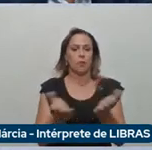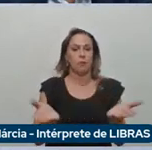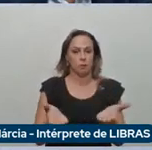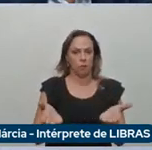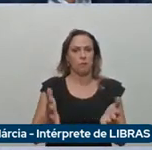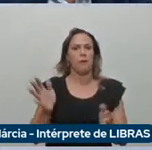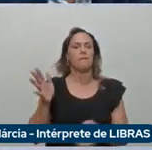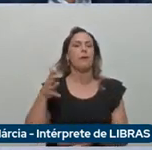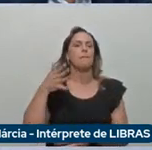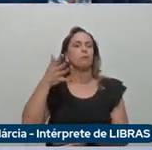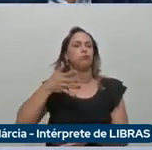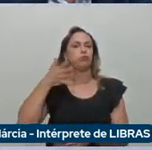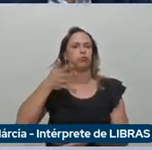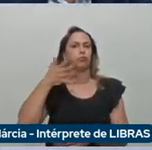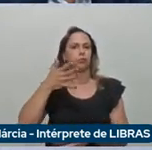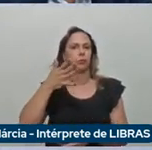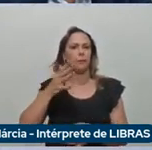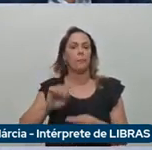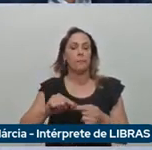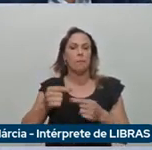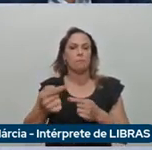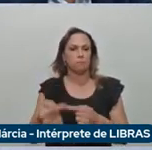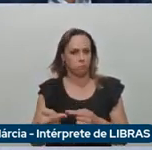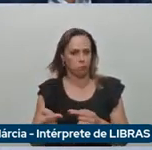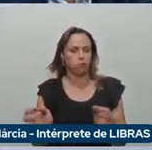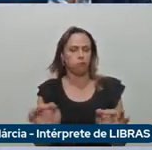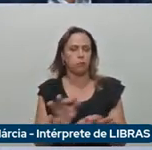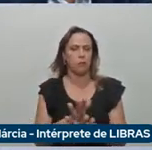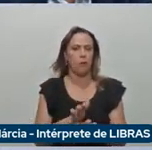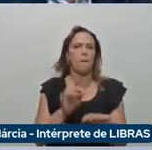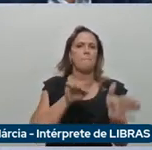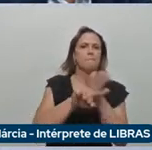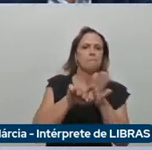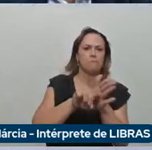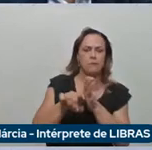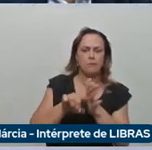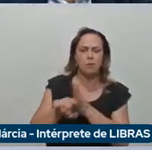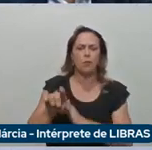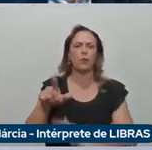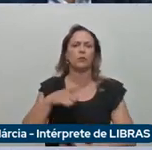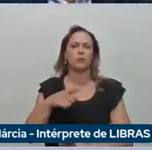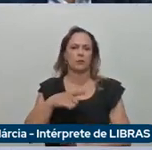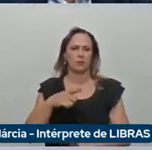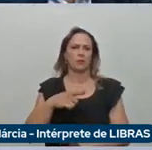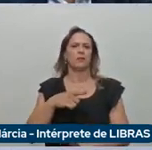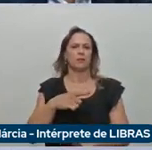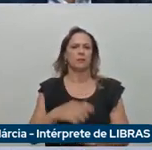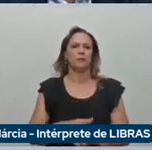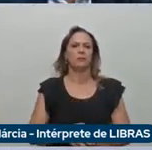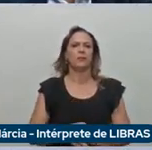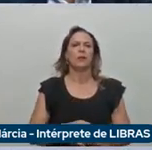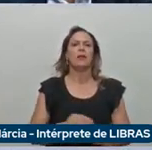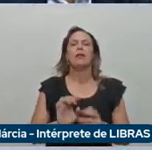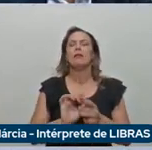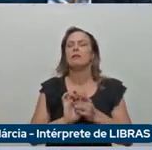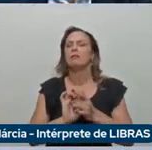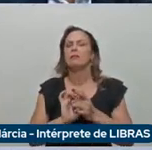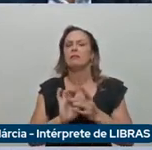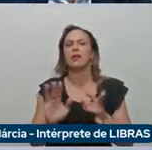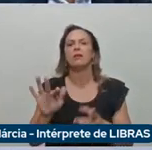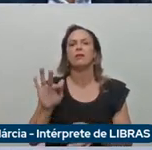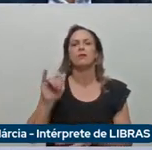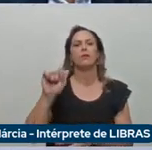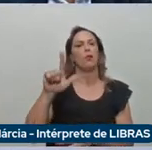teremos um momento de perguntas que será conduzido pela professora Carolina Nunan. Senhor Antônio Filosa, fique à vontade